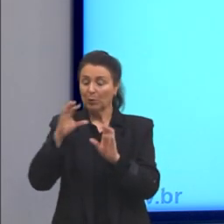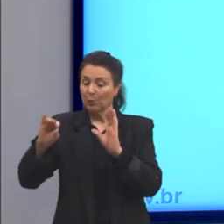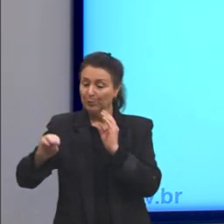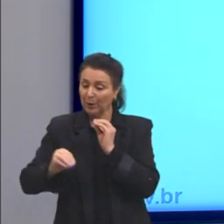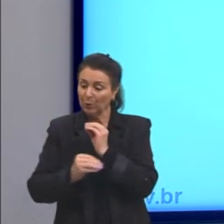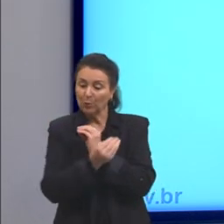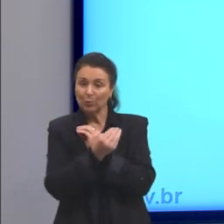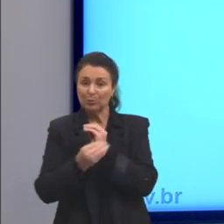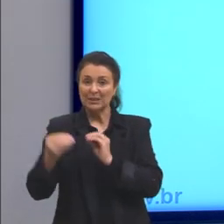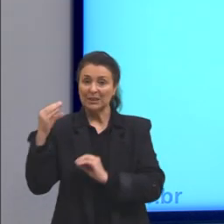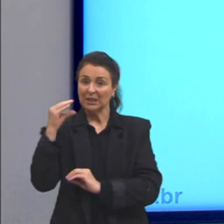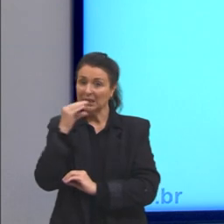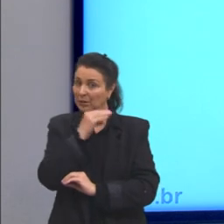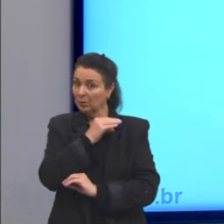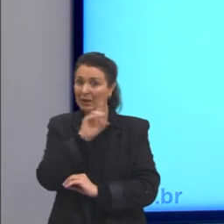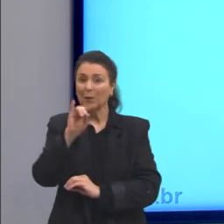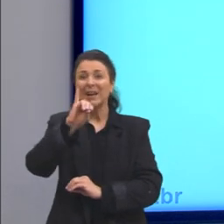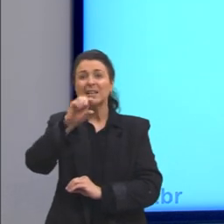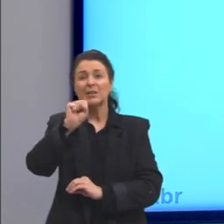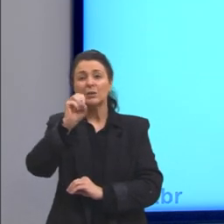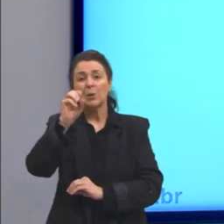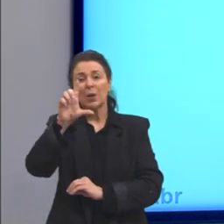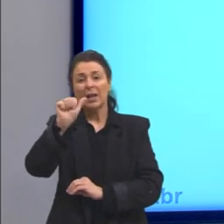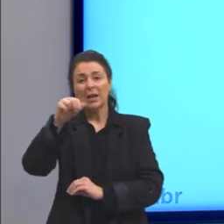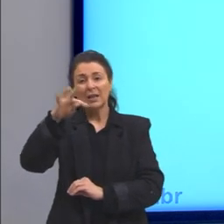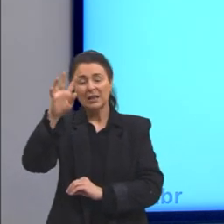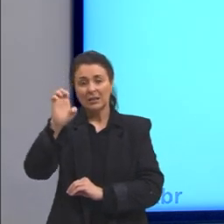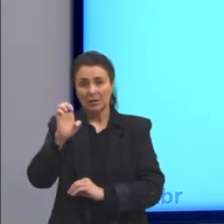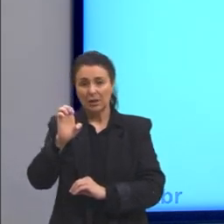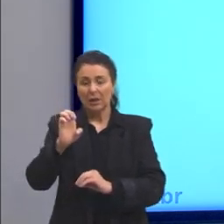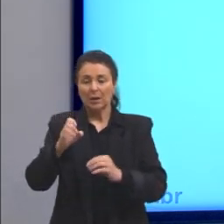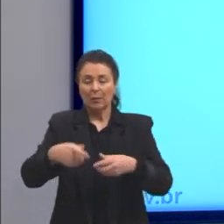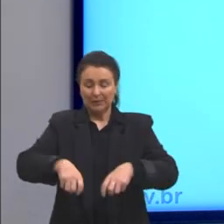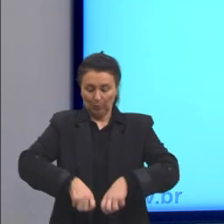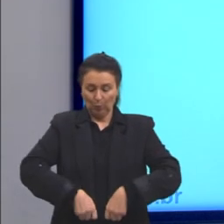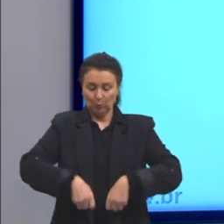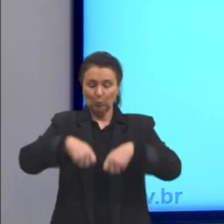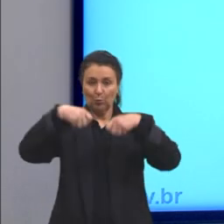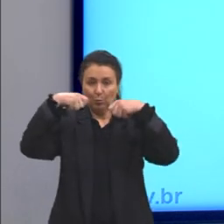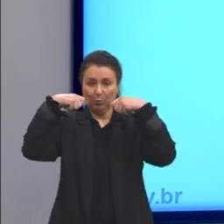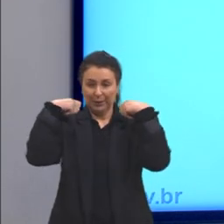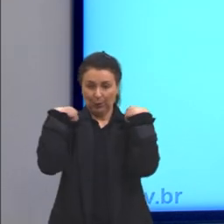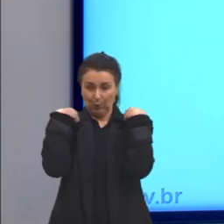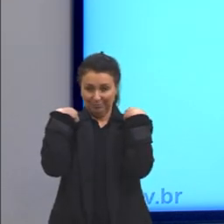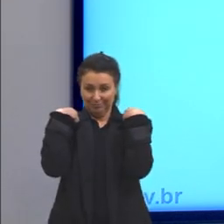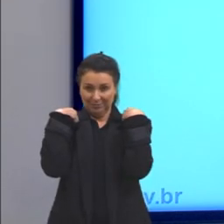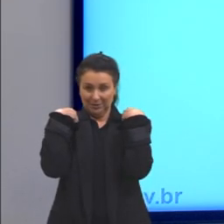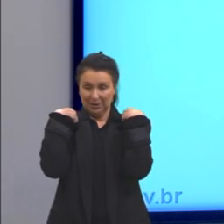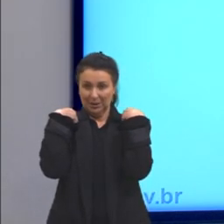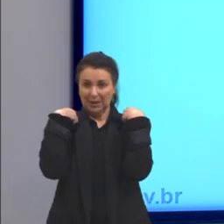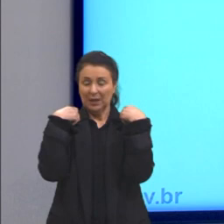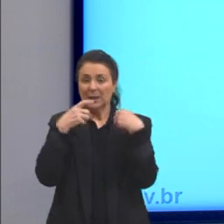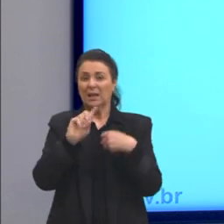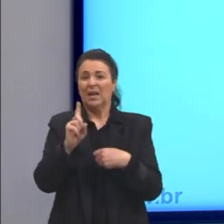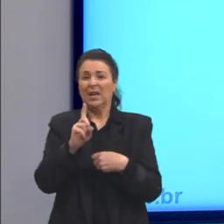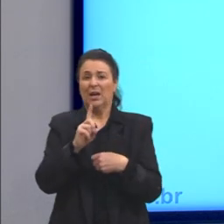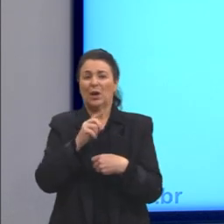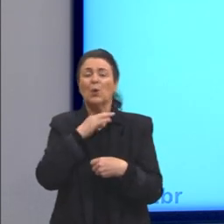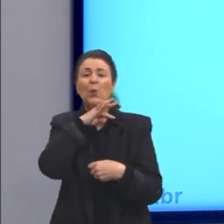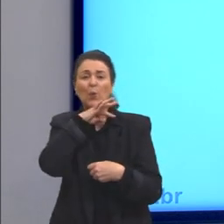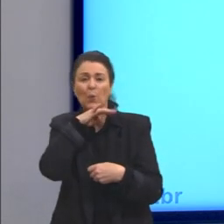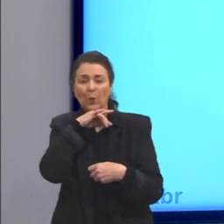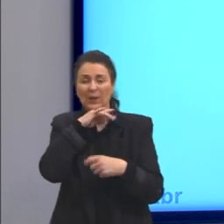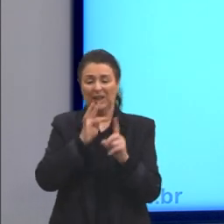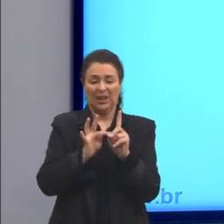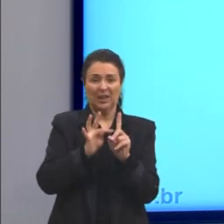Importante lembrar, não é que é isolante térmico, não é que o cobertor é isolante térmico. Eles são maus condutores. São